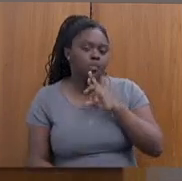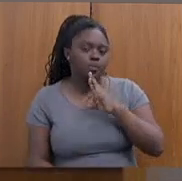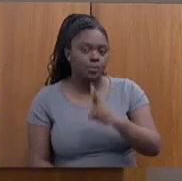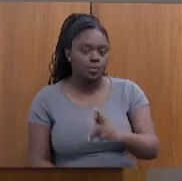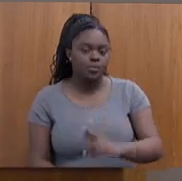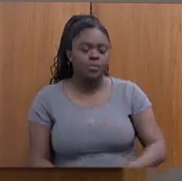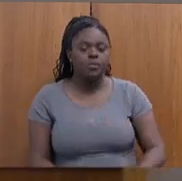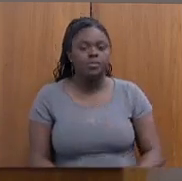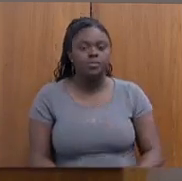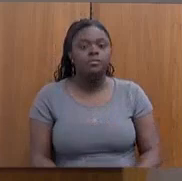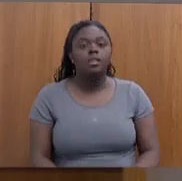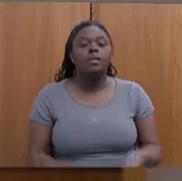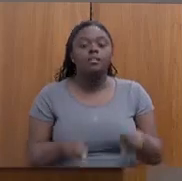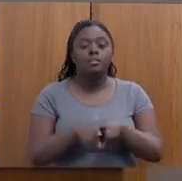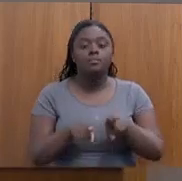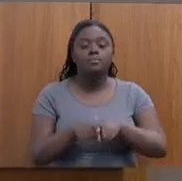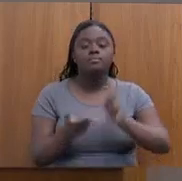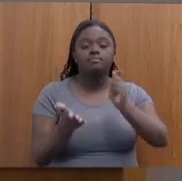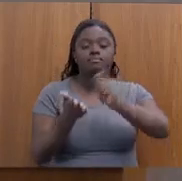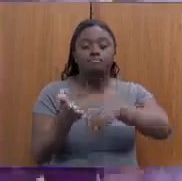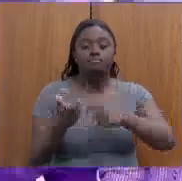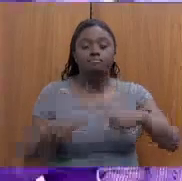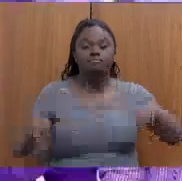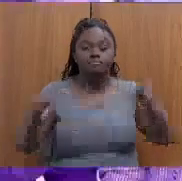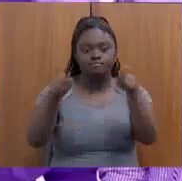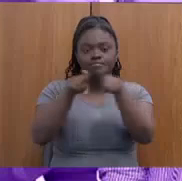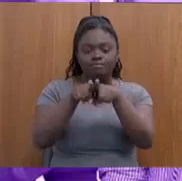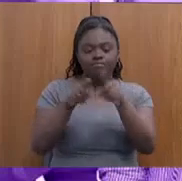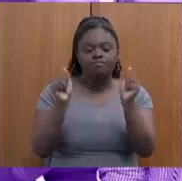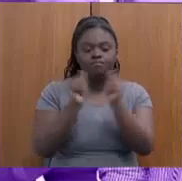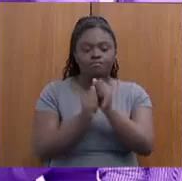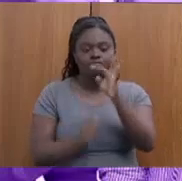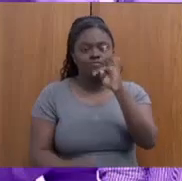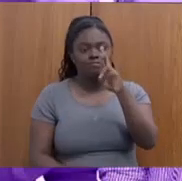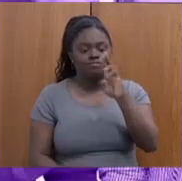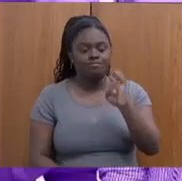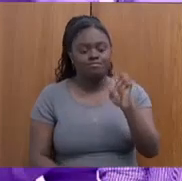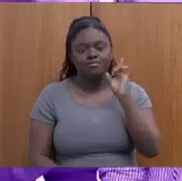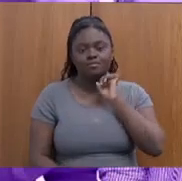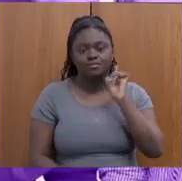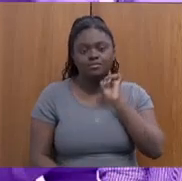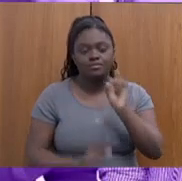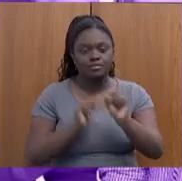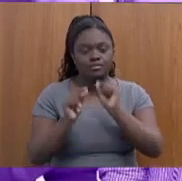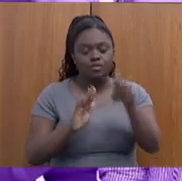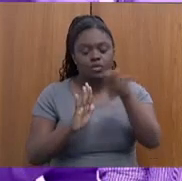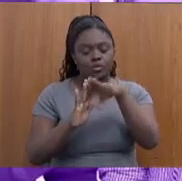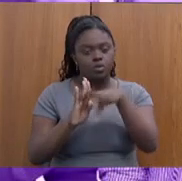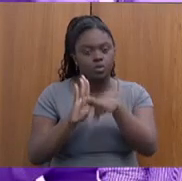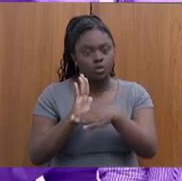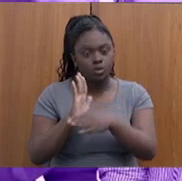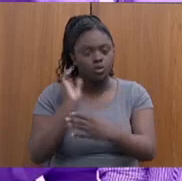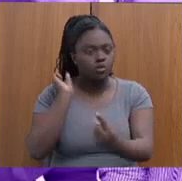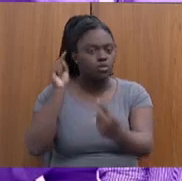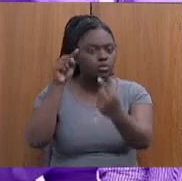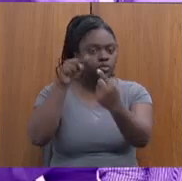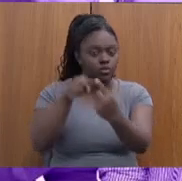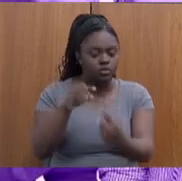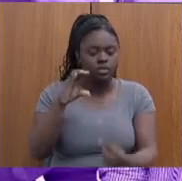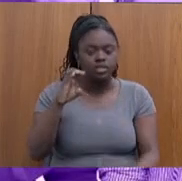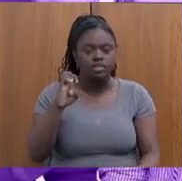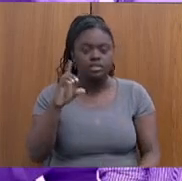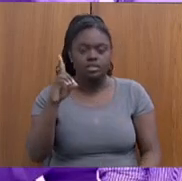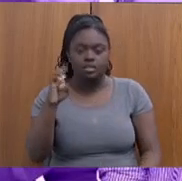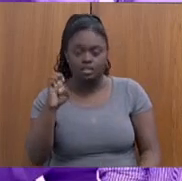Também nós assinamos uma parceria inédita com o TRE Minas Gerais, que é um protocolo de intenções firmadas entre a C10 e o